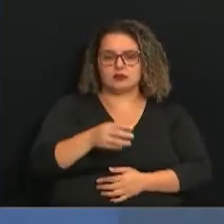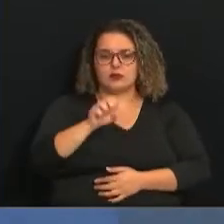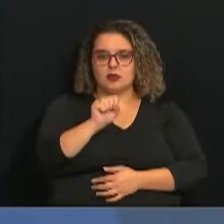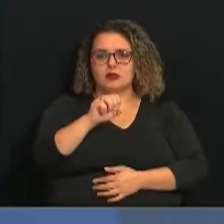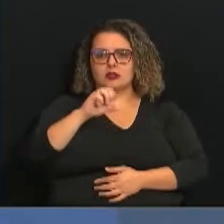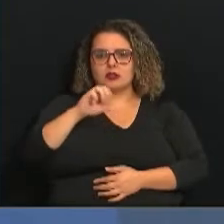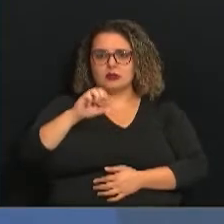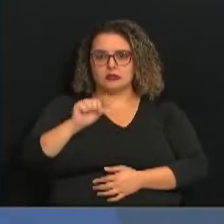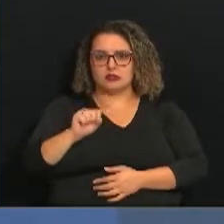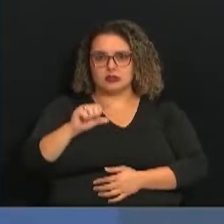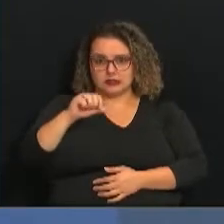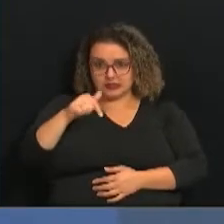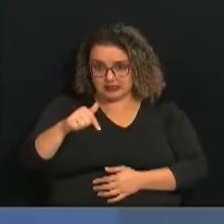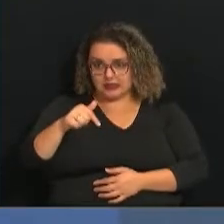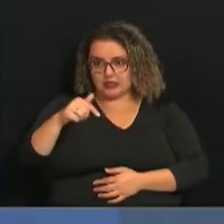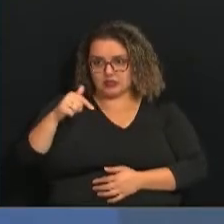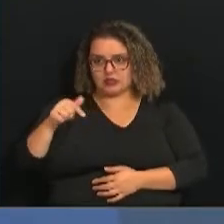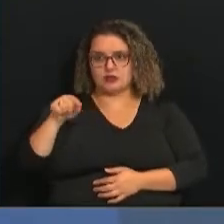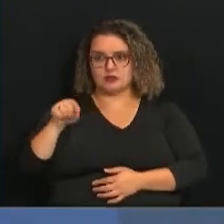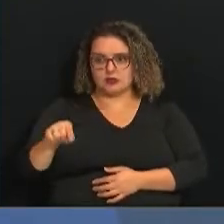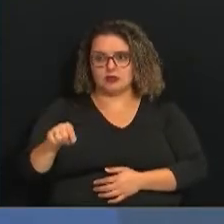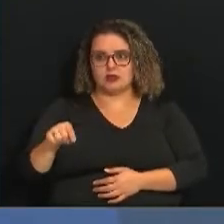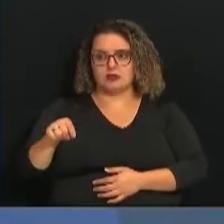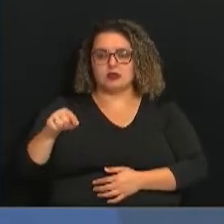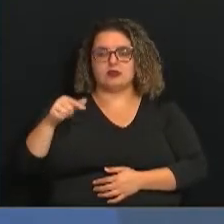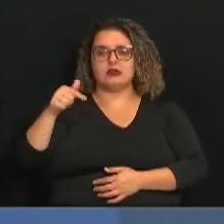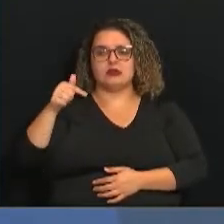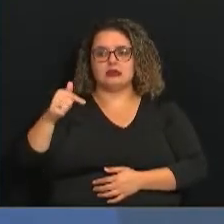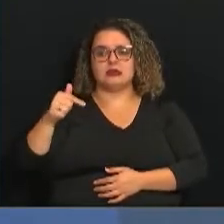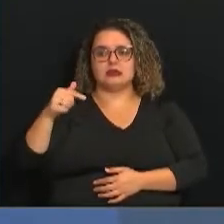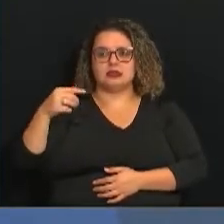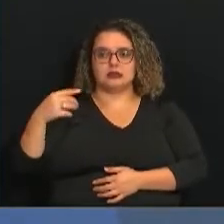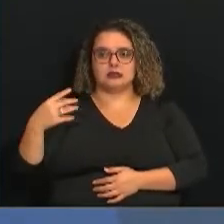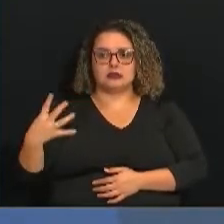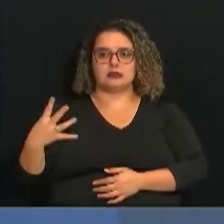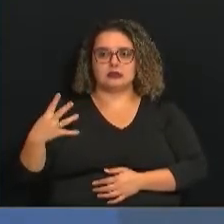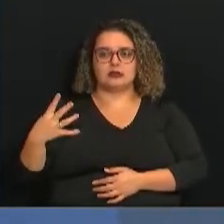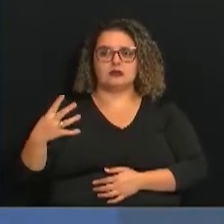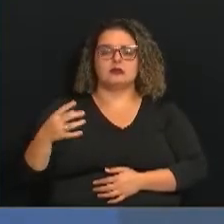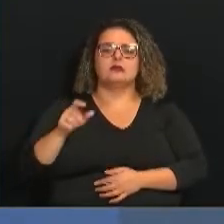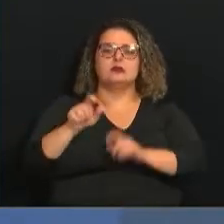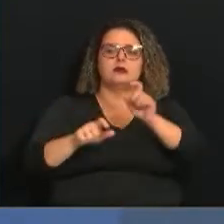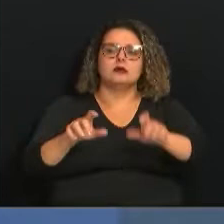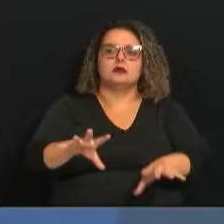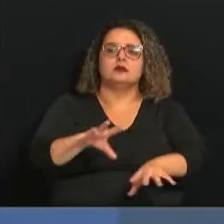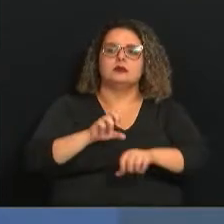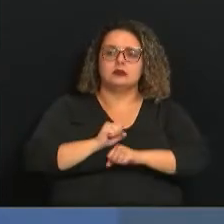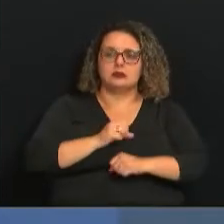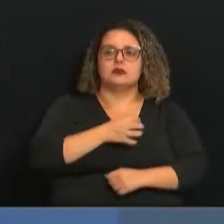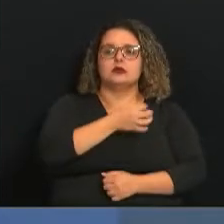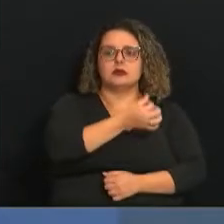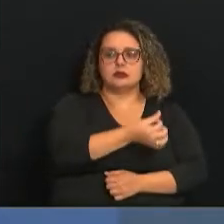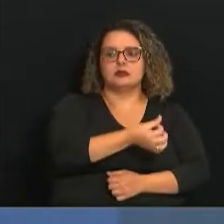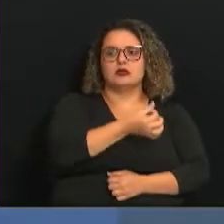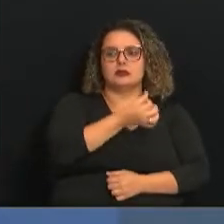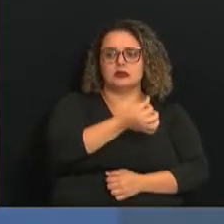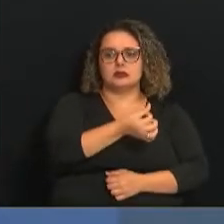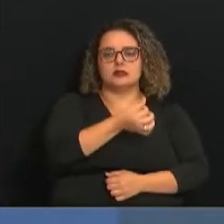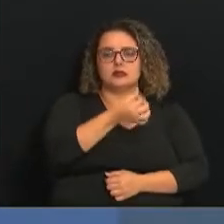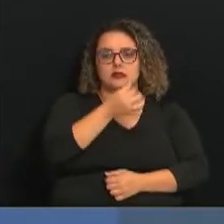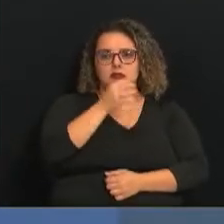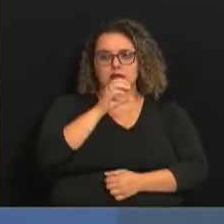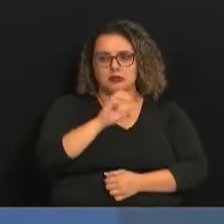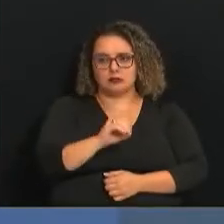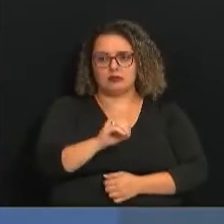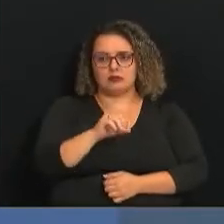.770 casos da doença, com 165.667 óbitos. Agora